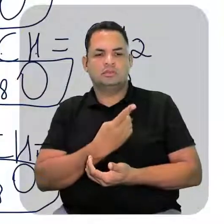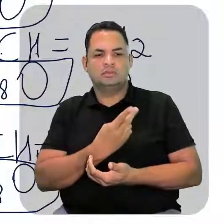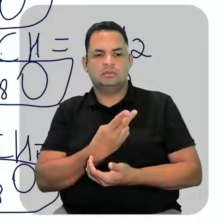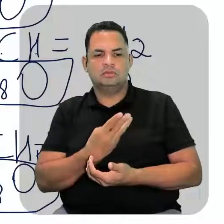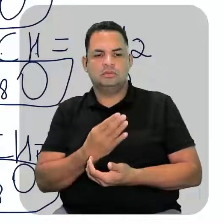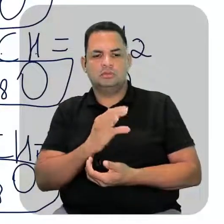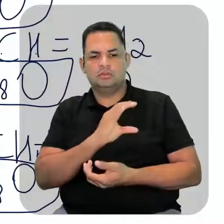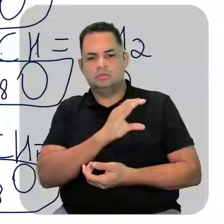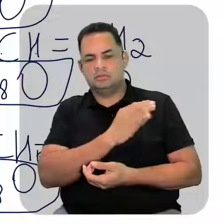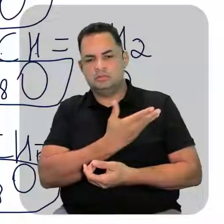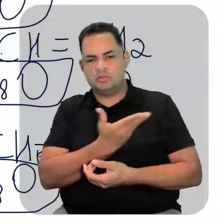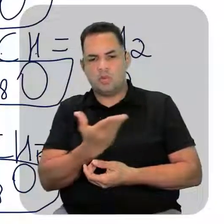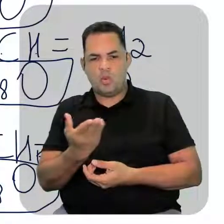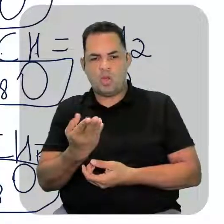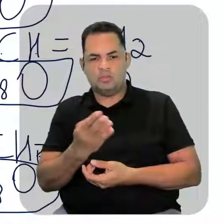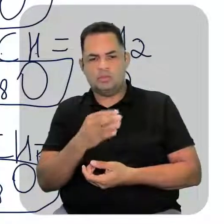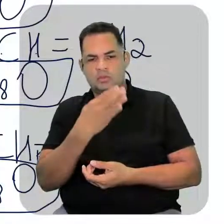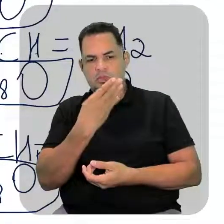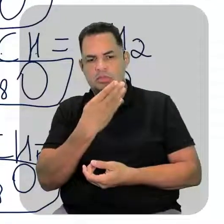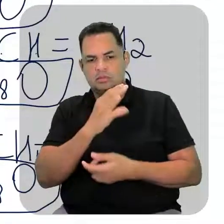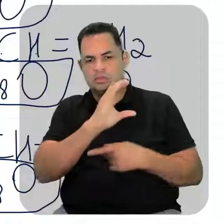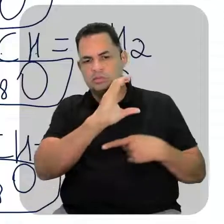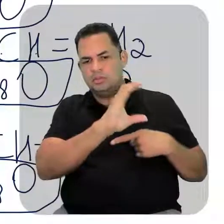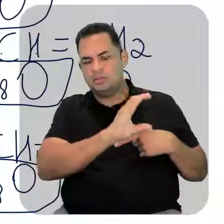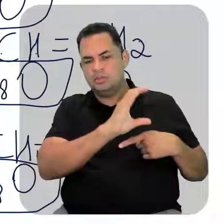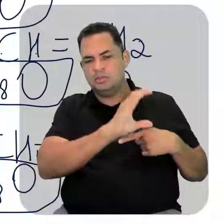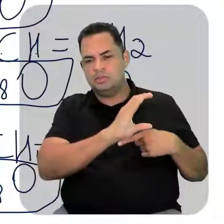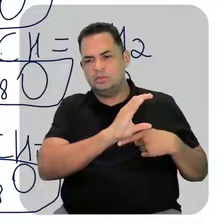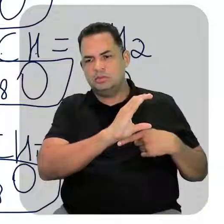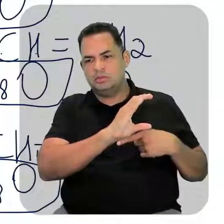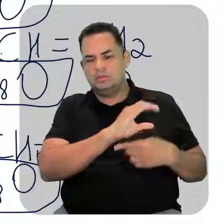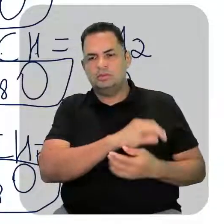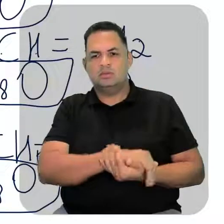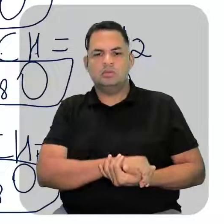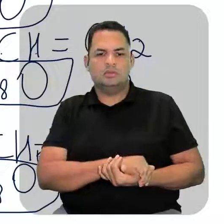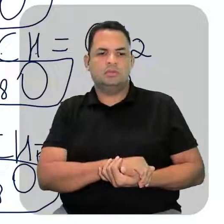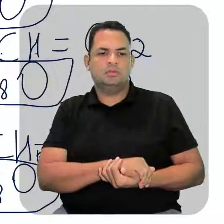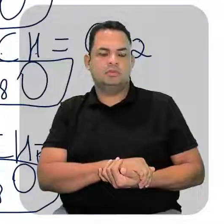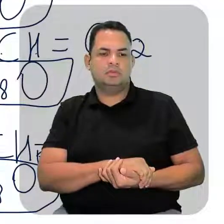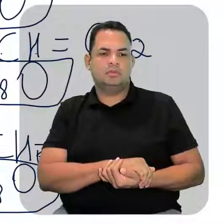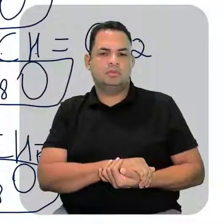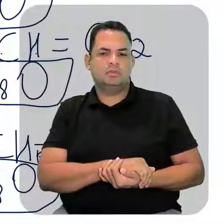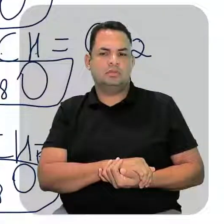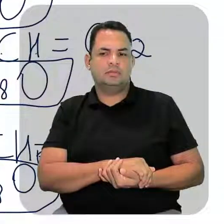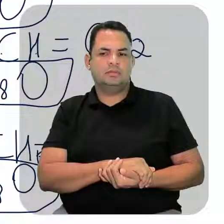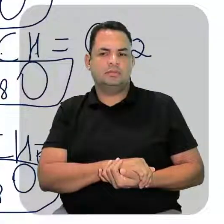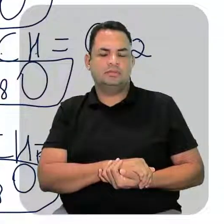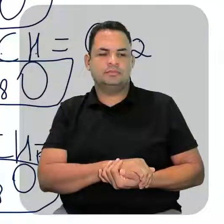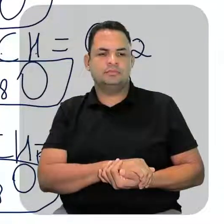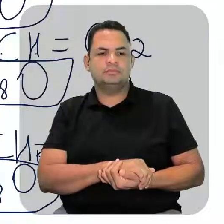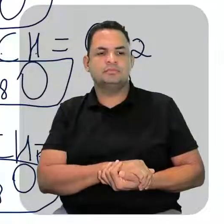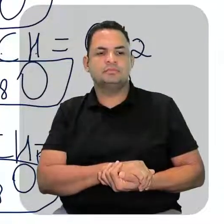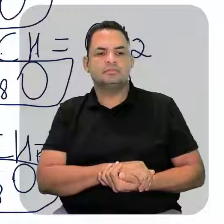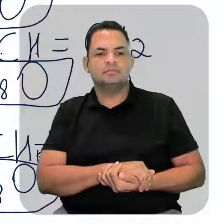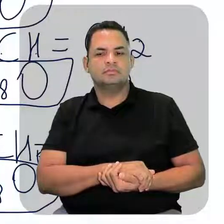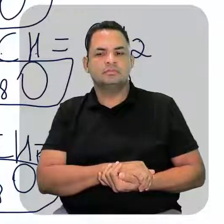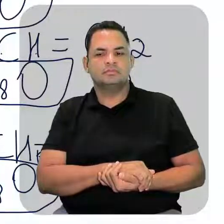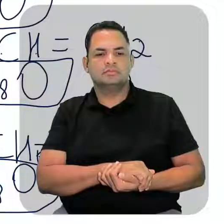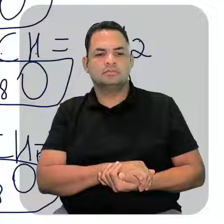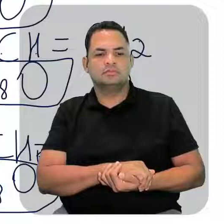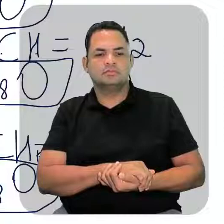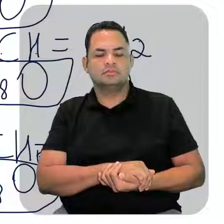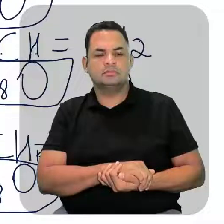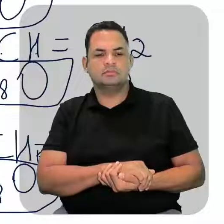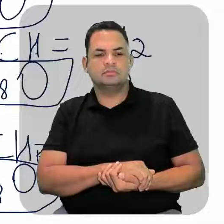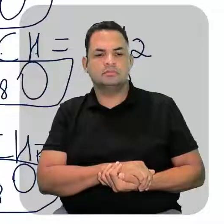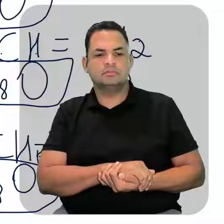3, 4. Tem 4 carbonos. Ligação simples entre eles. E aí eu vou colocar a